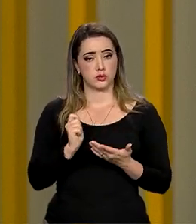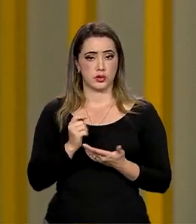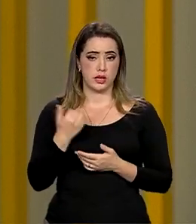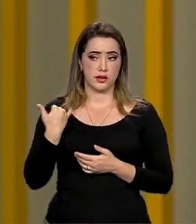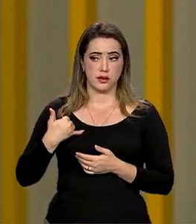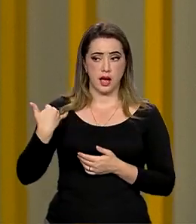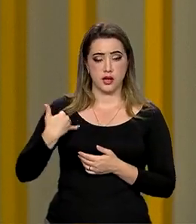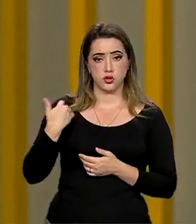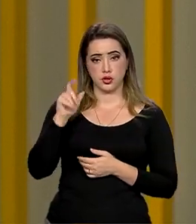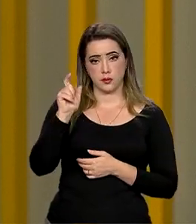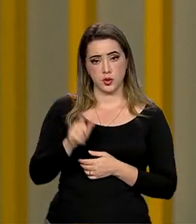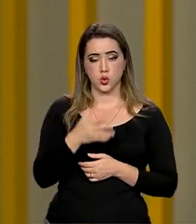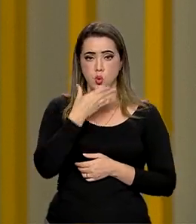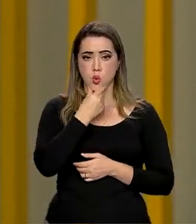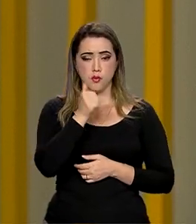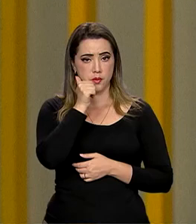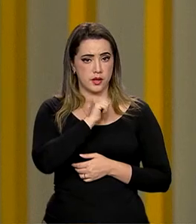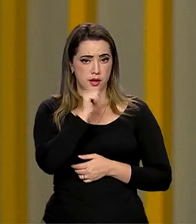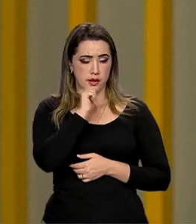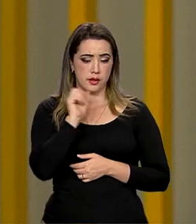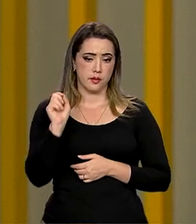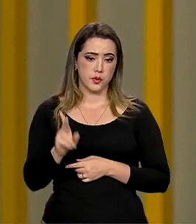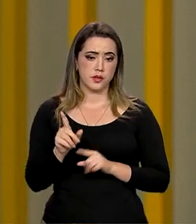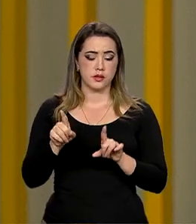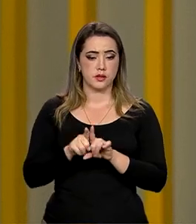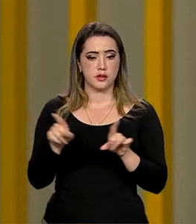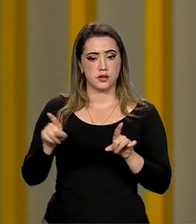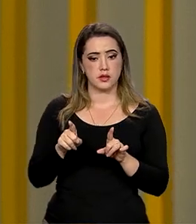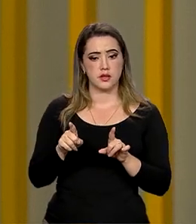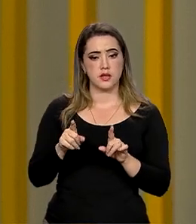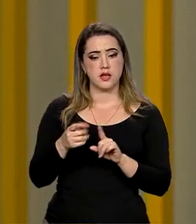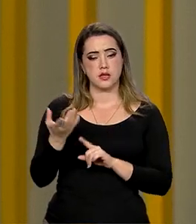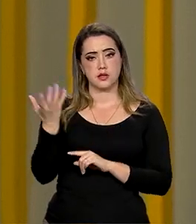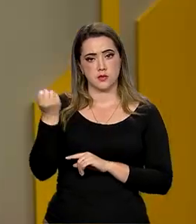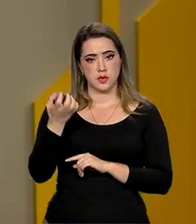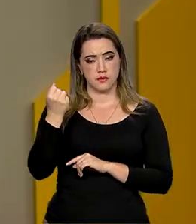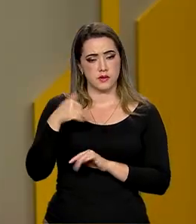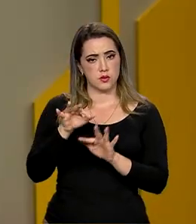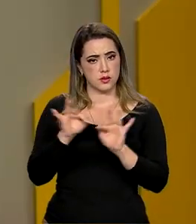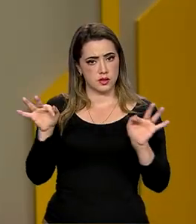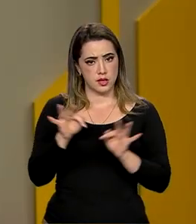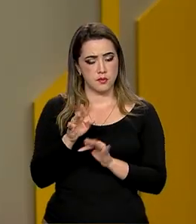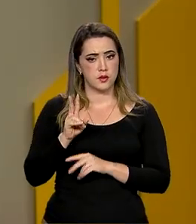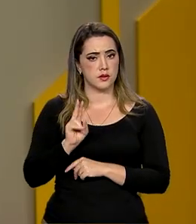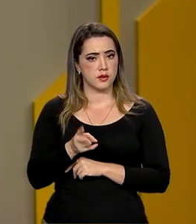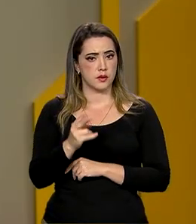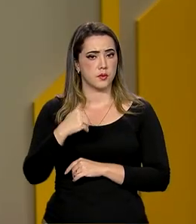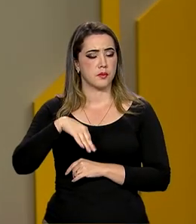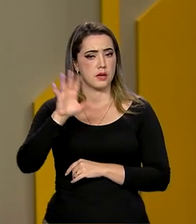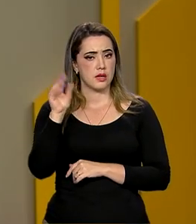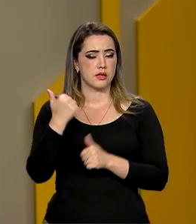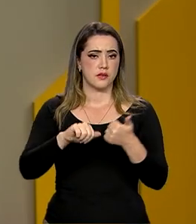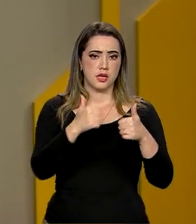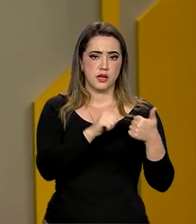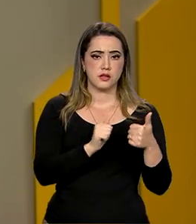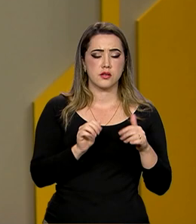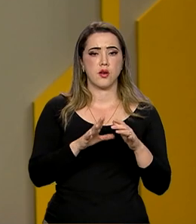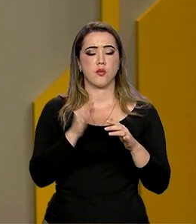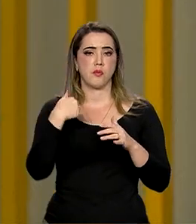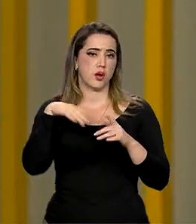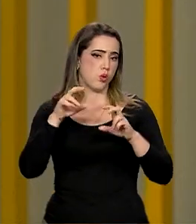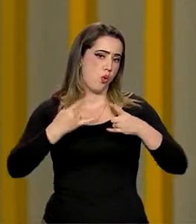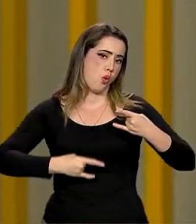homem ou da mulher que se aposenta. Esses benefícios mais simples tendem, cada vez mais, a serem avaliados por automação.